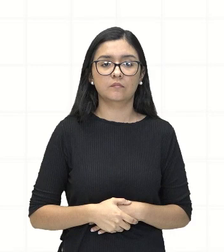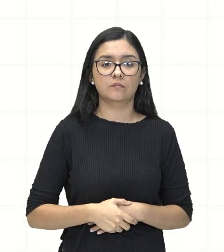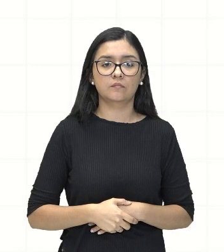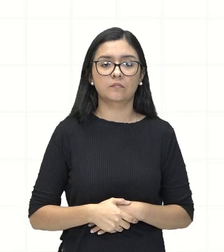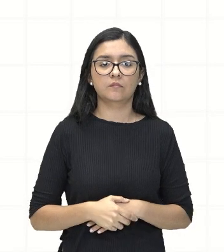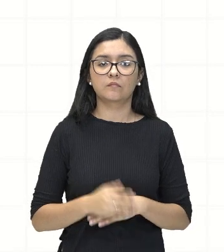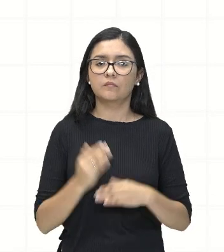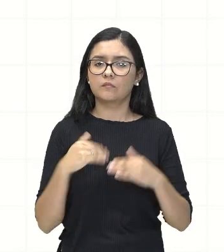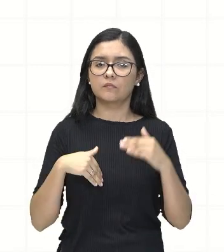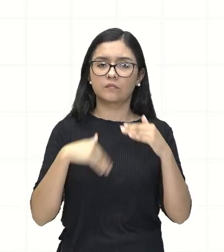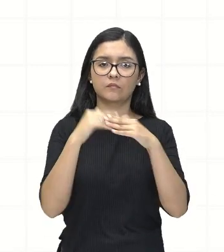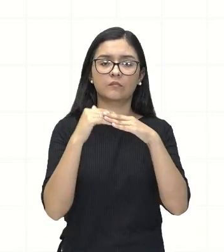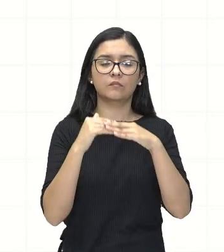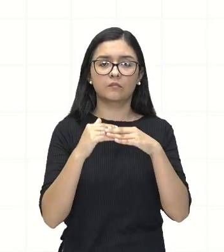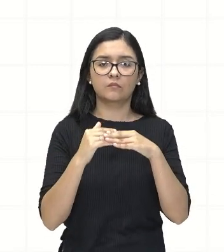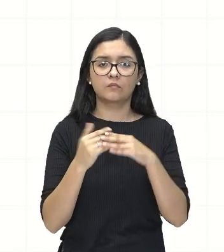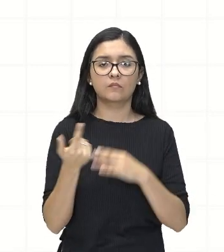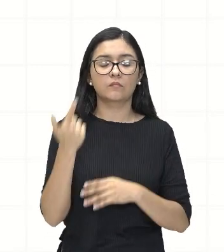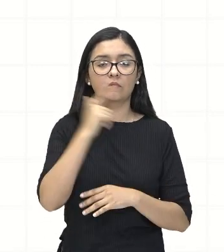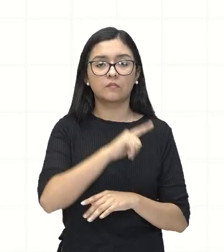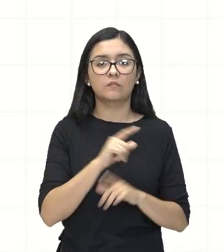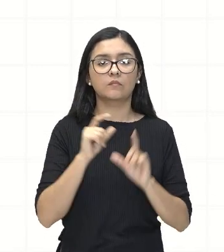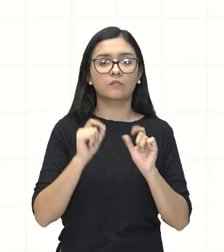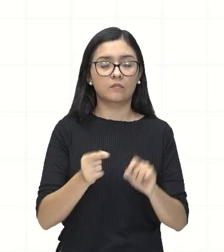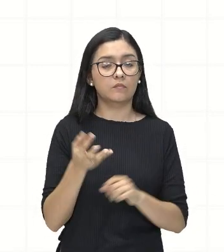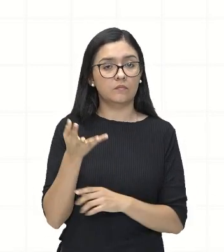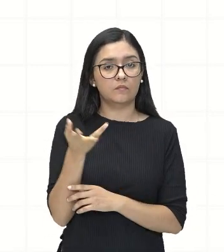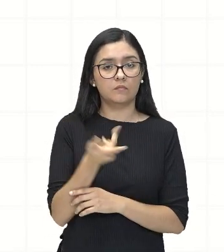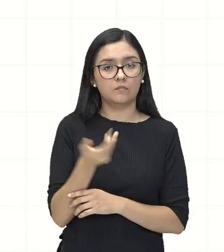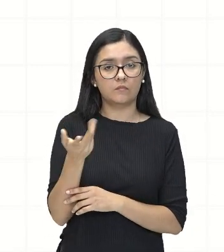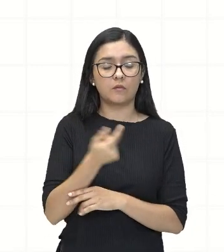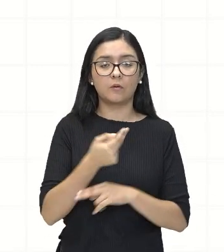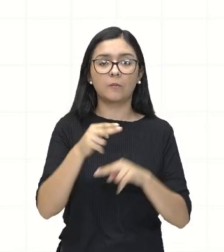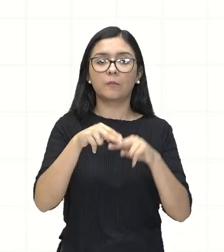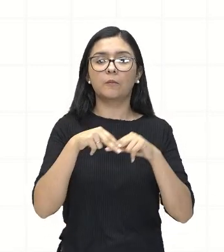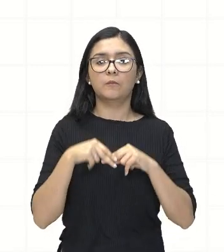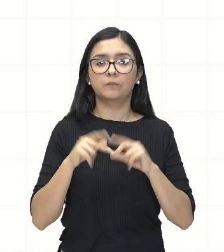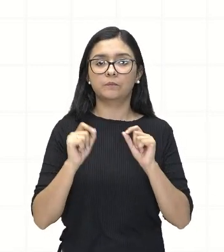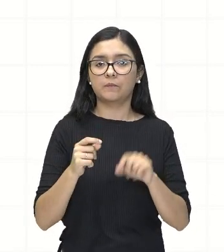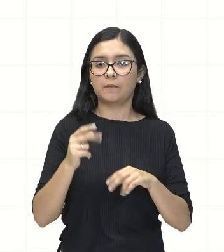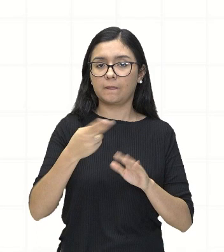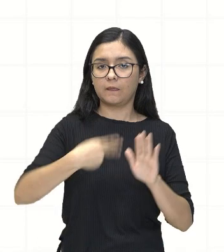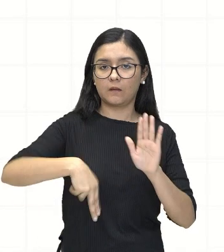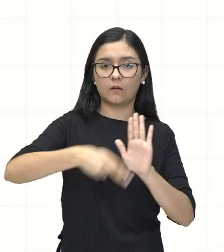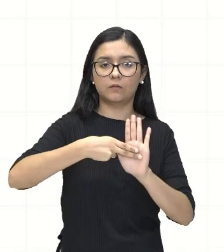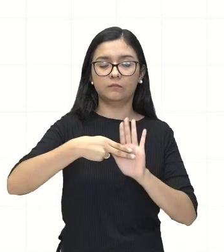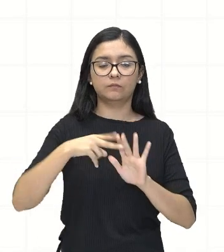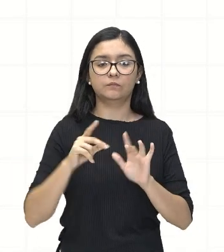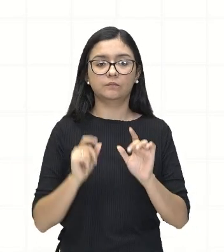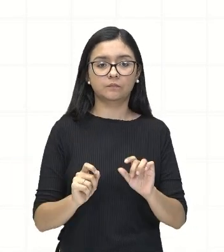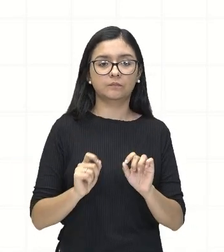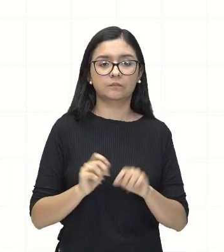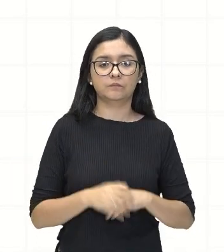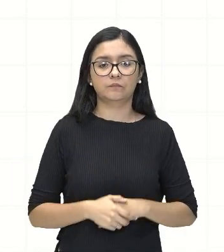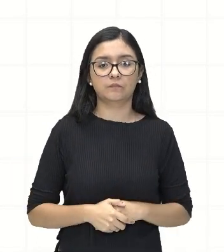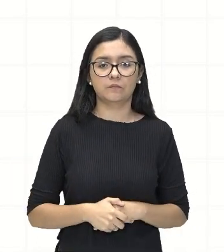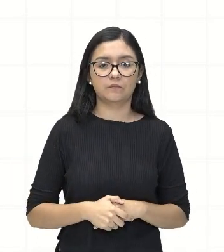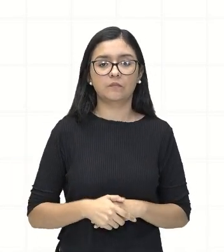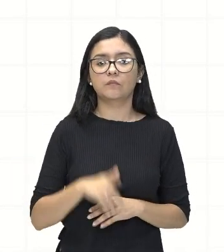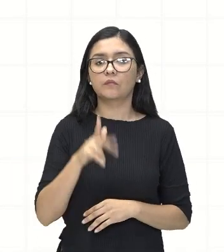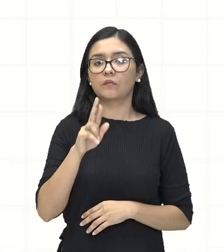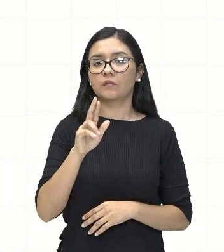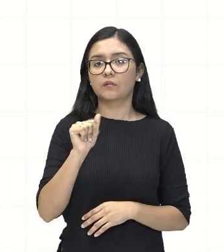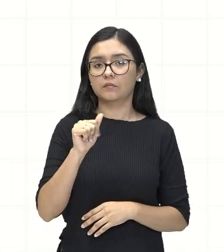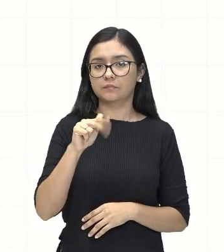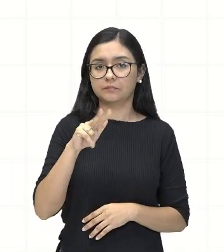máximo do projétil, considerando a aceleração devido à gravidade, é igual, a gravidade aqui está